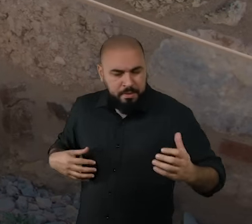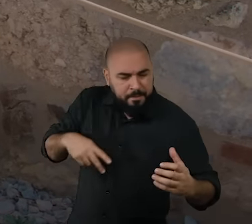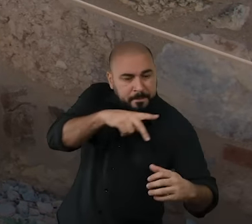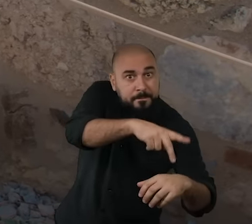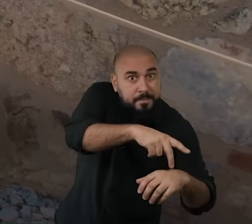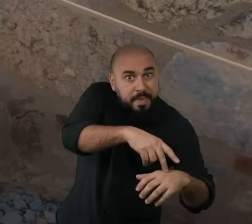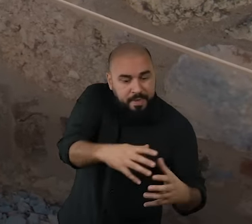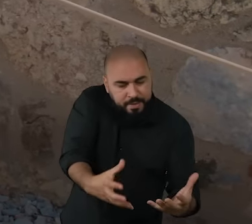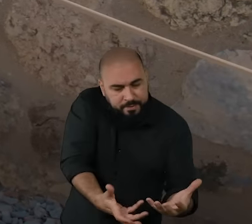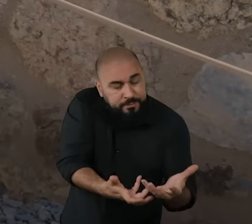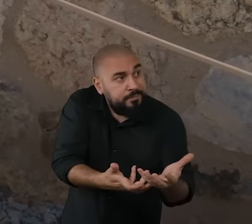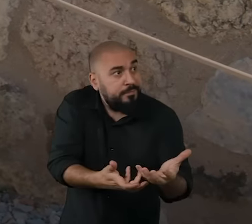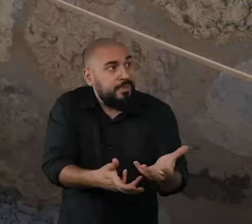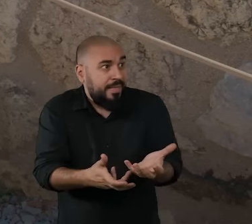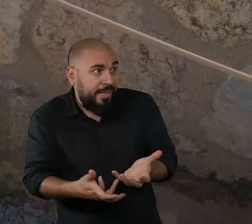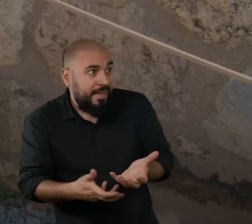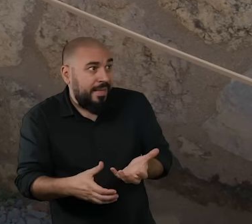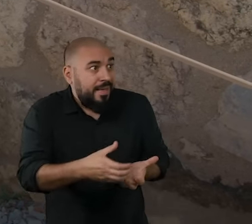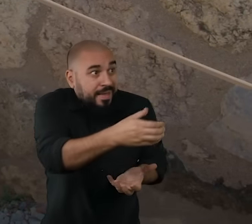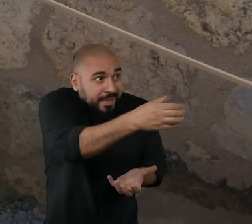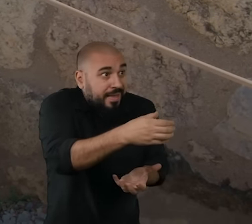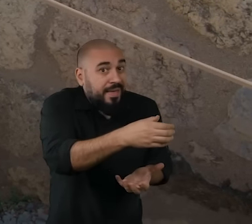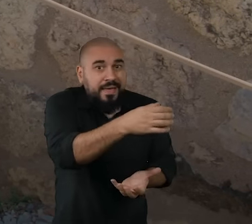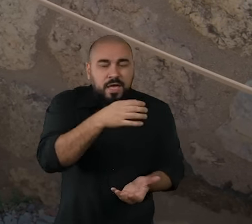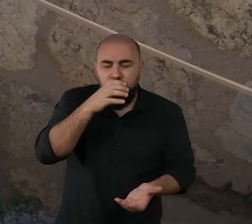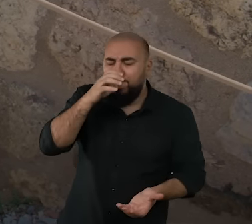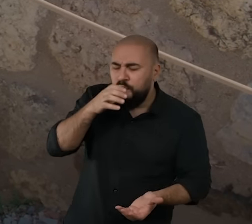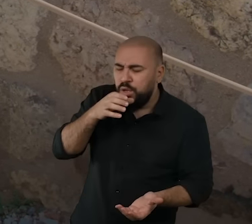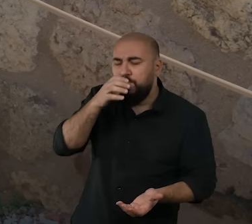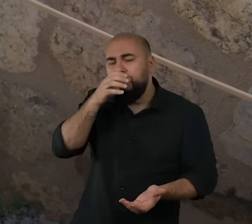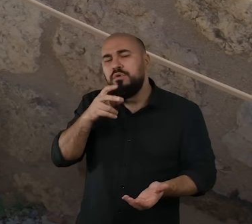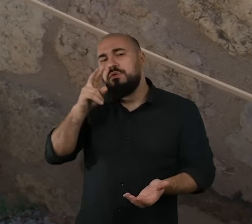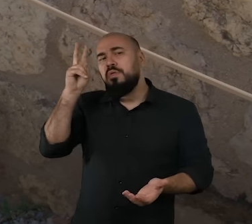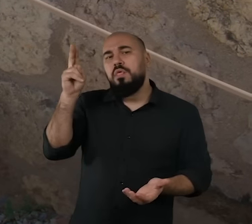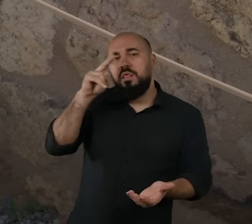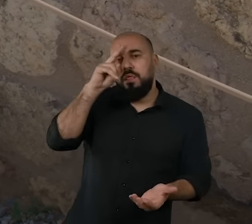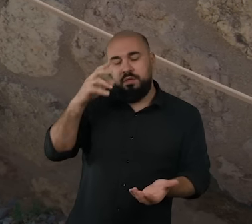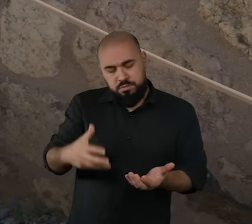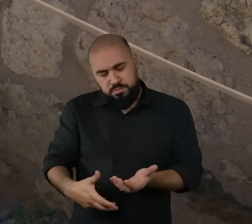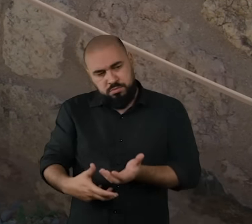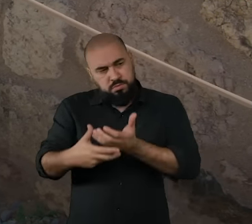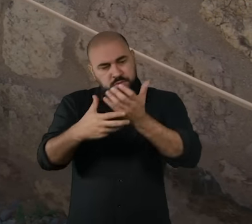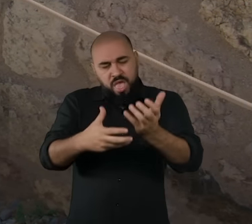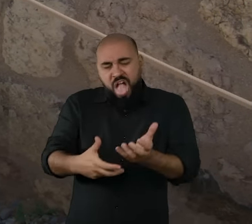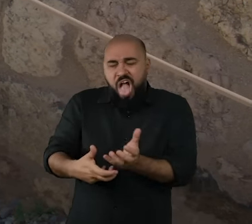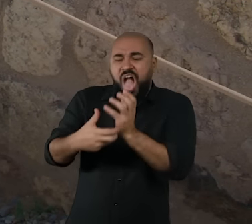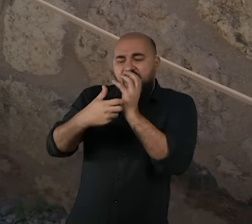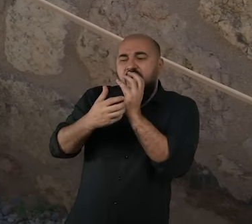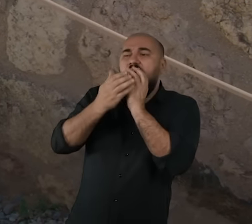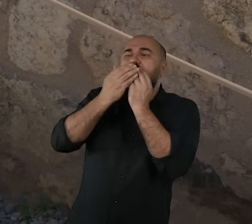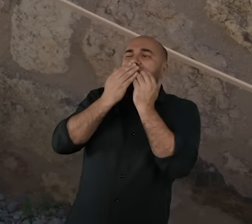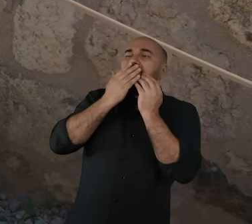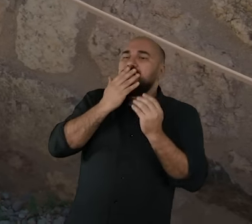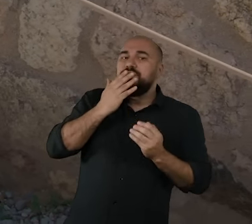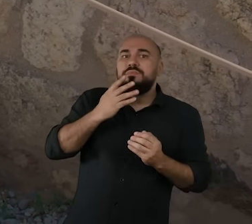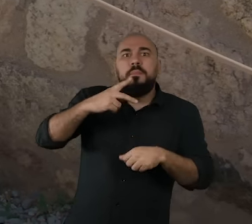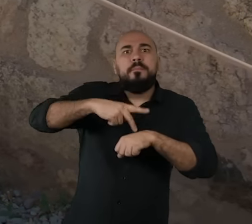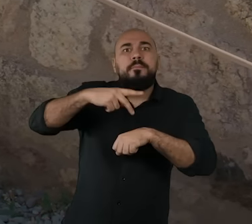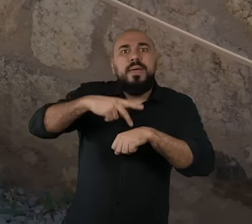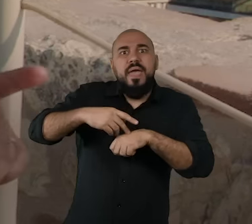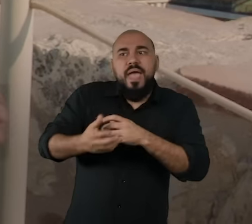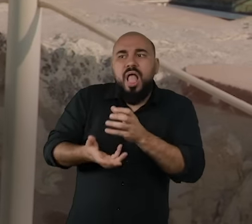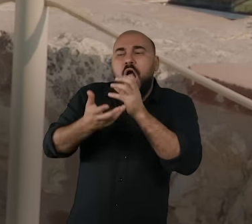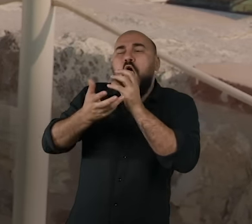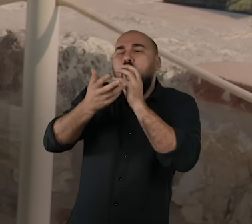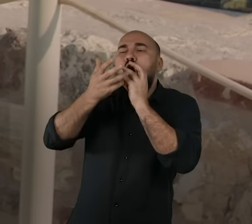embriagado, não percebeu que era uma pedra e não uma criança. E até a pedra lhe fez mal. Mas aquela criança escapou de ser engolida pelo